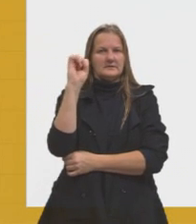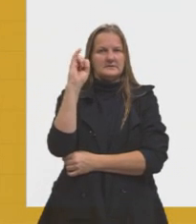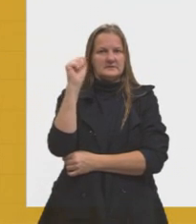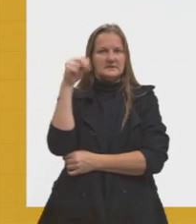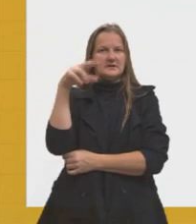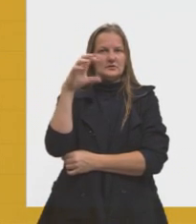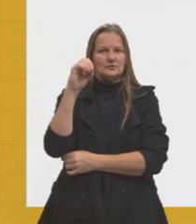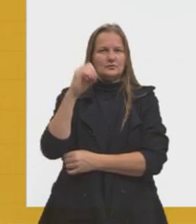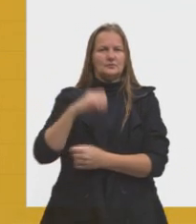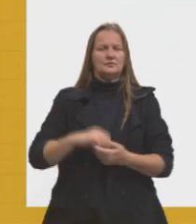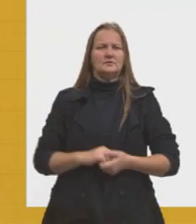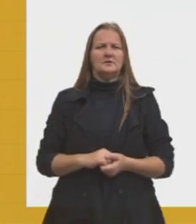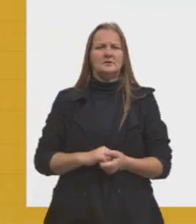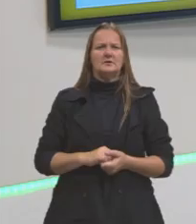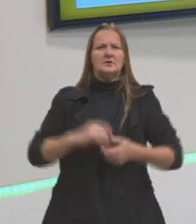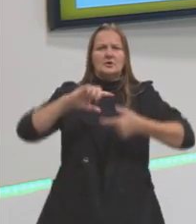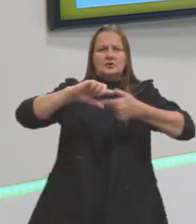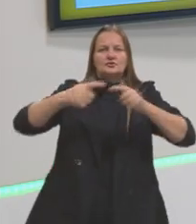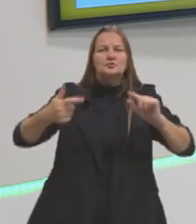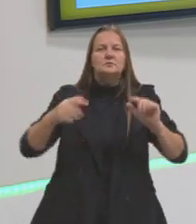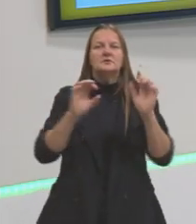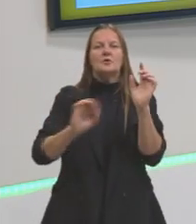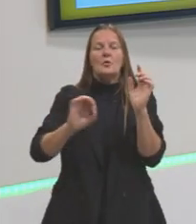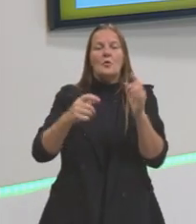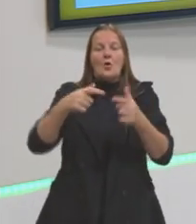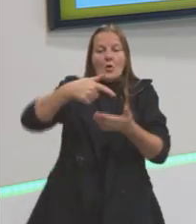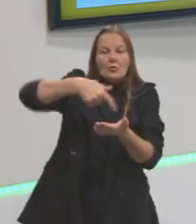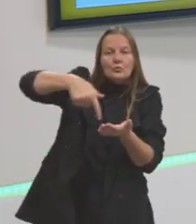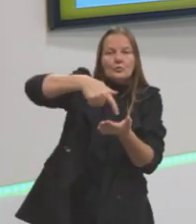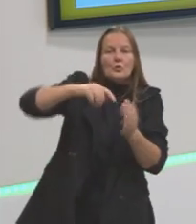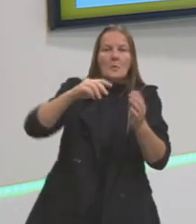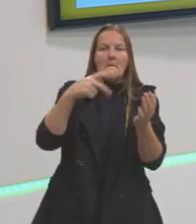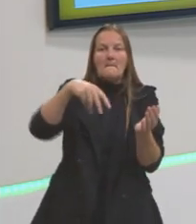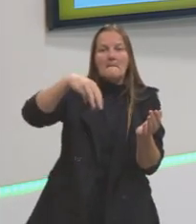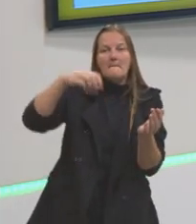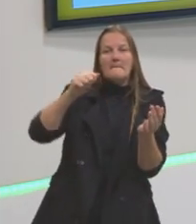e aqui eu estou me referindo, no caso de localização, um mapa, né?